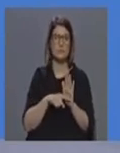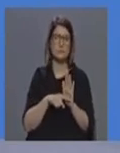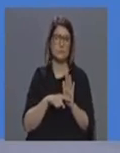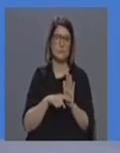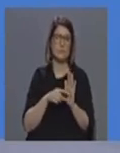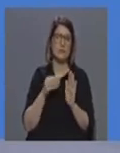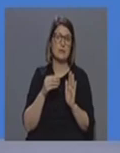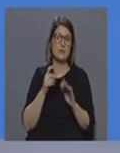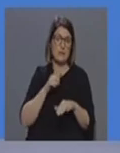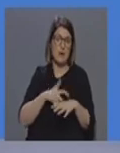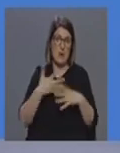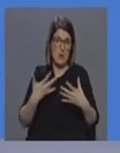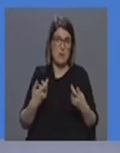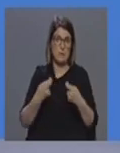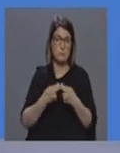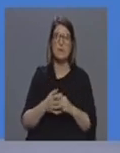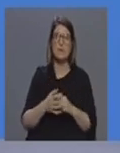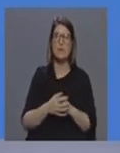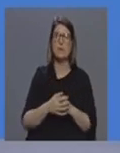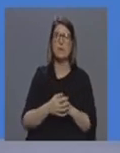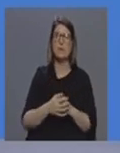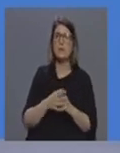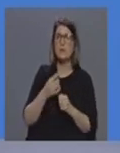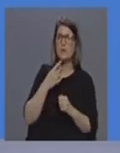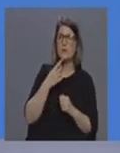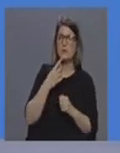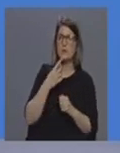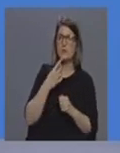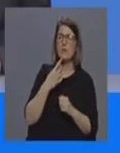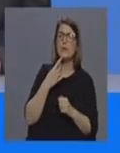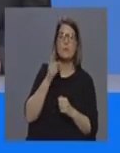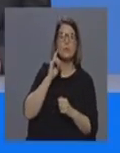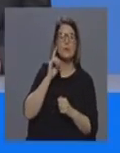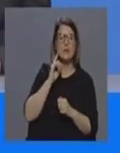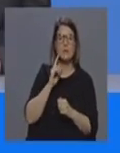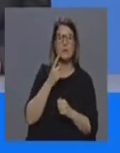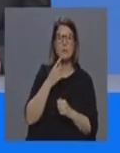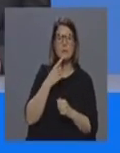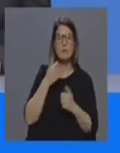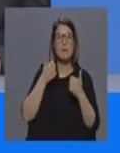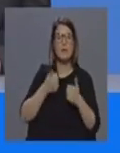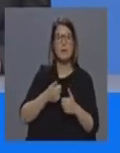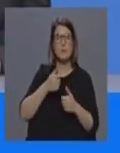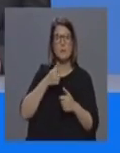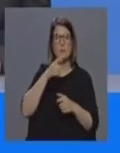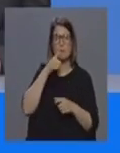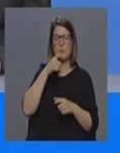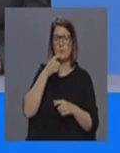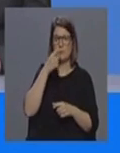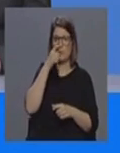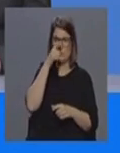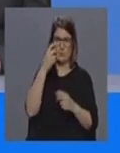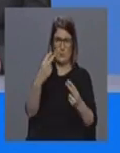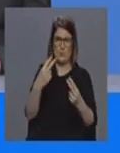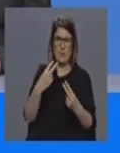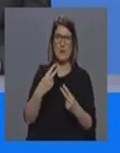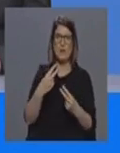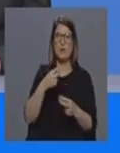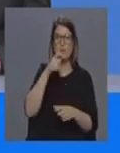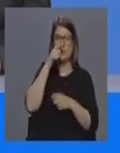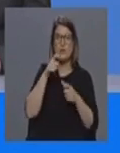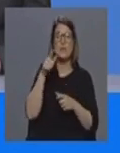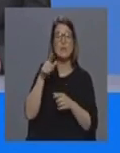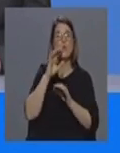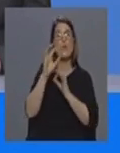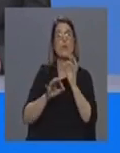atuais importa perceber também que os doentes para as pessoas perceberem em casa os doentes só necessitarão desse tipo